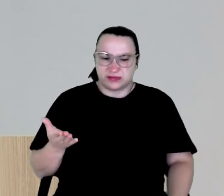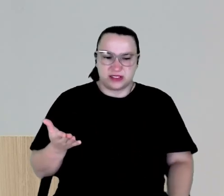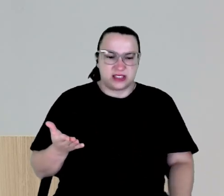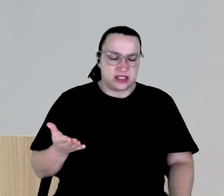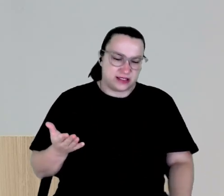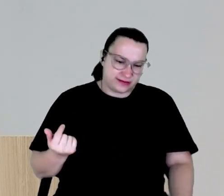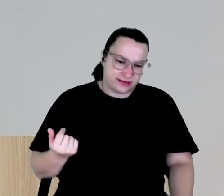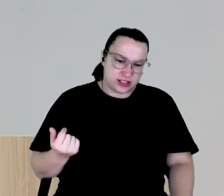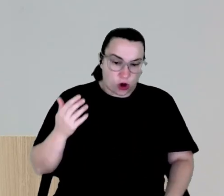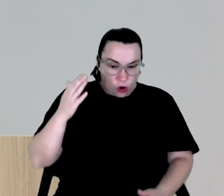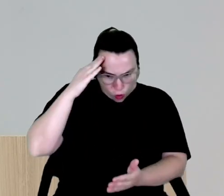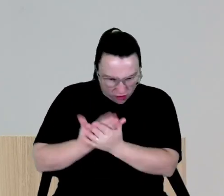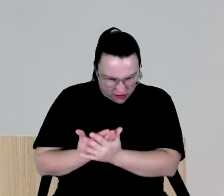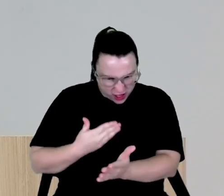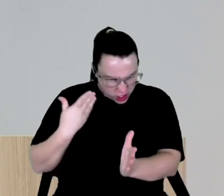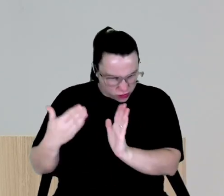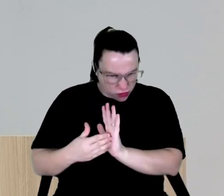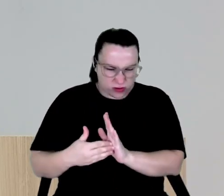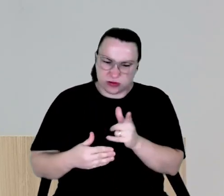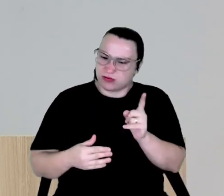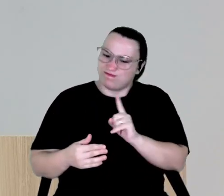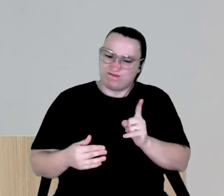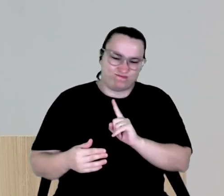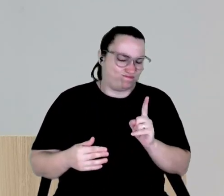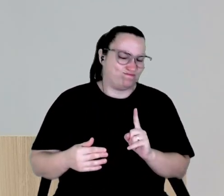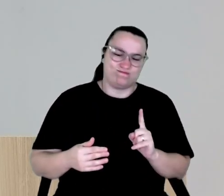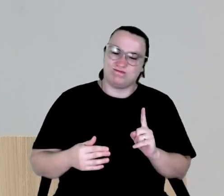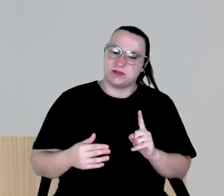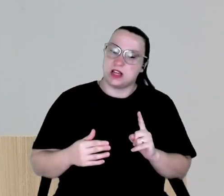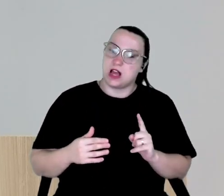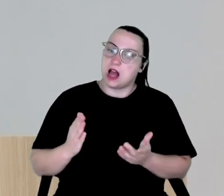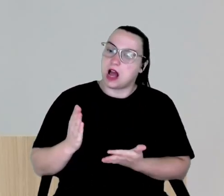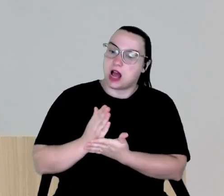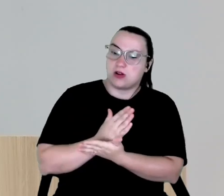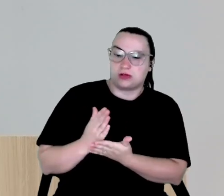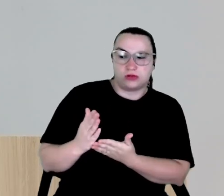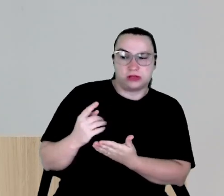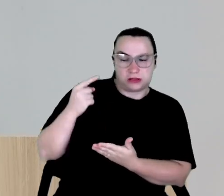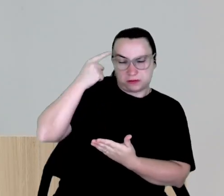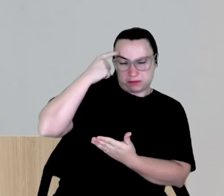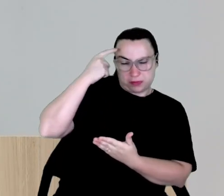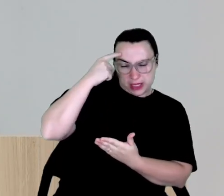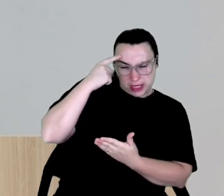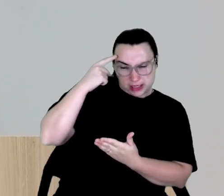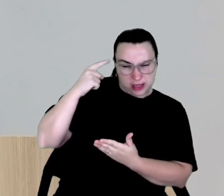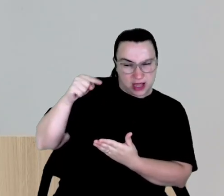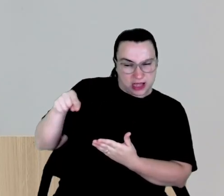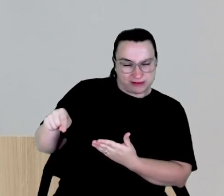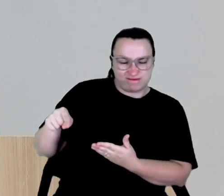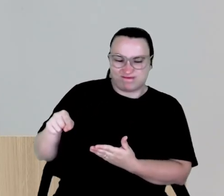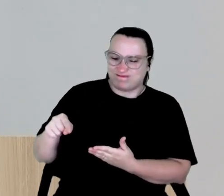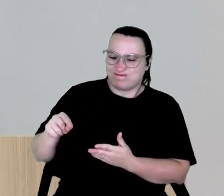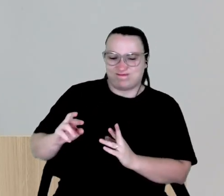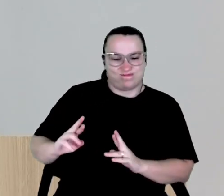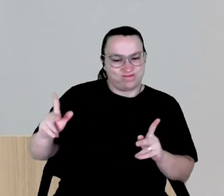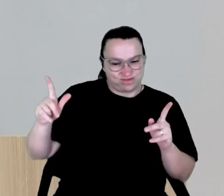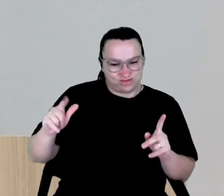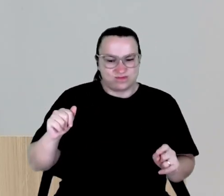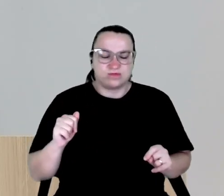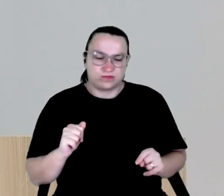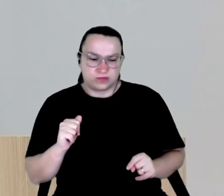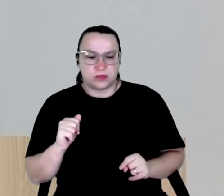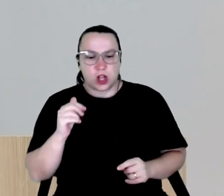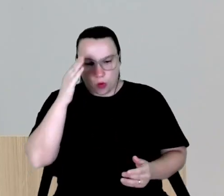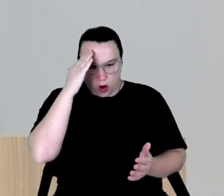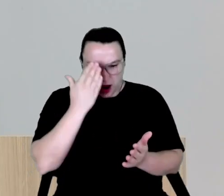em todos. Mesmo aqueles que você pensou que eram de confiança, talvez eles não sejam. Então hoje, eu acredito naquele.